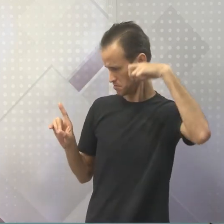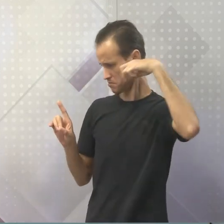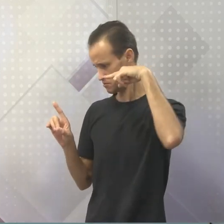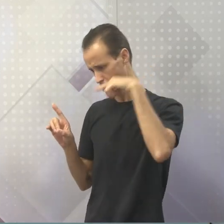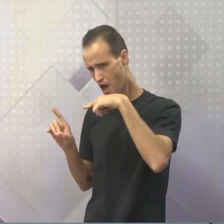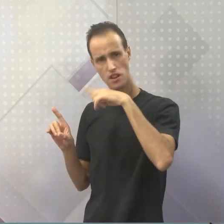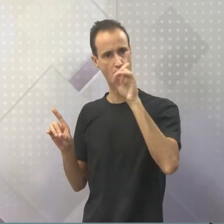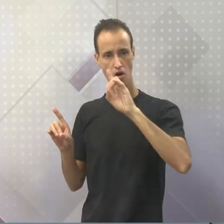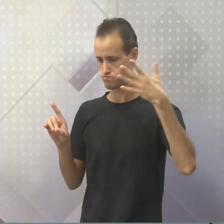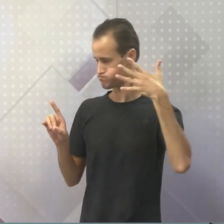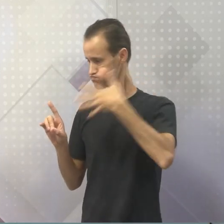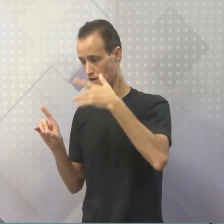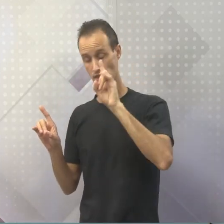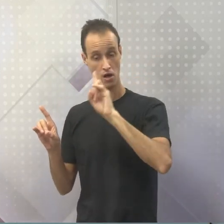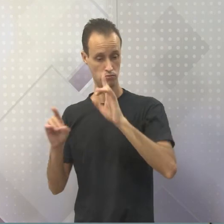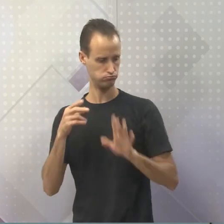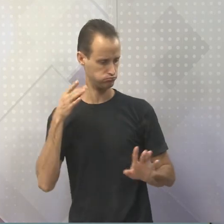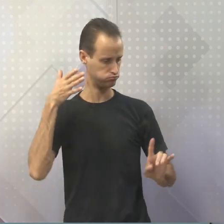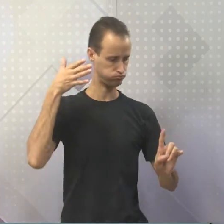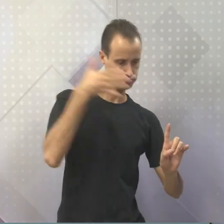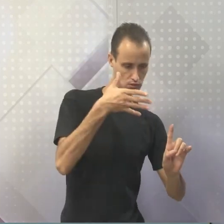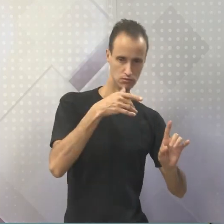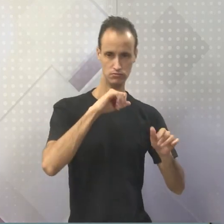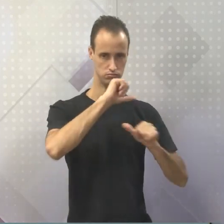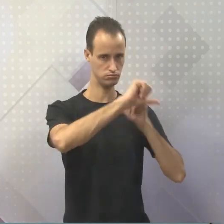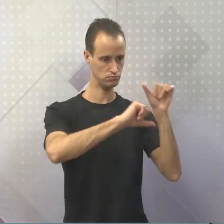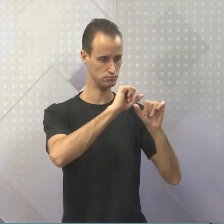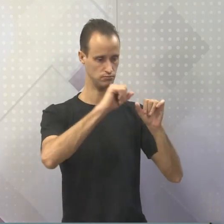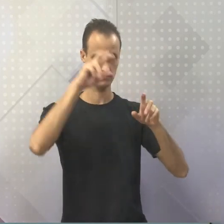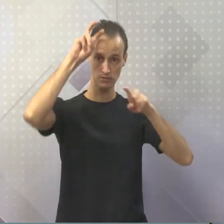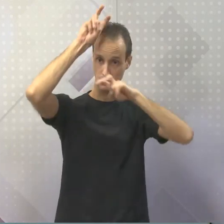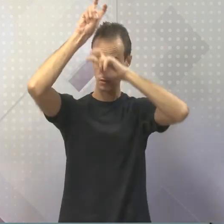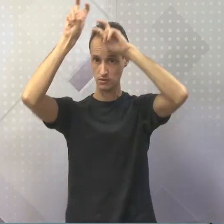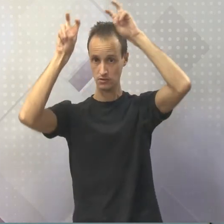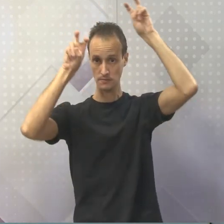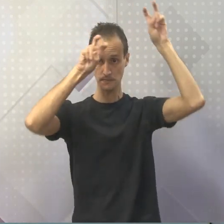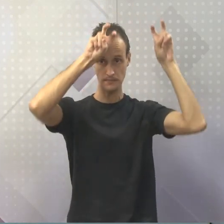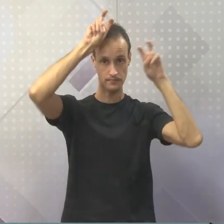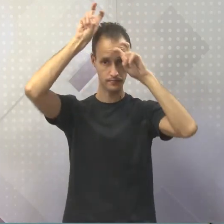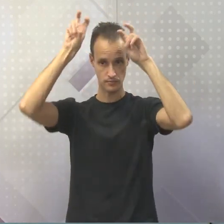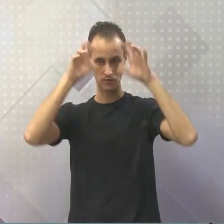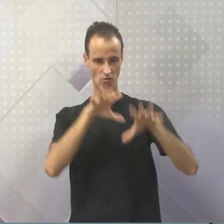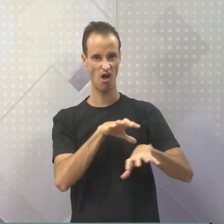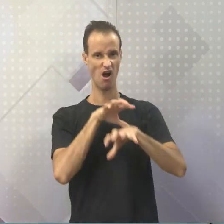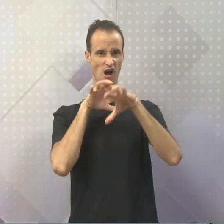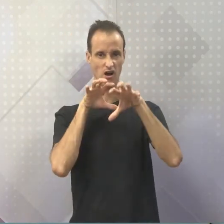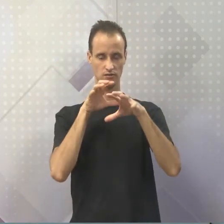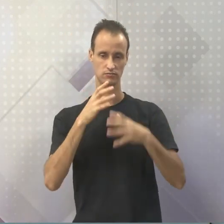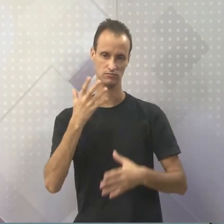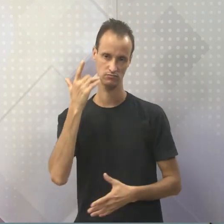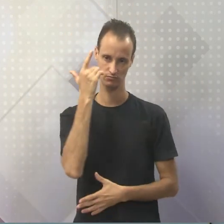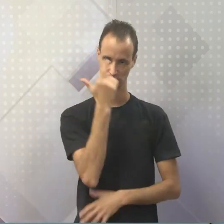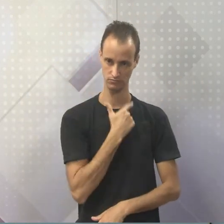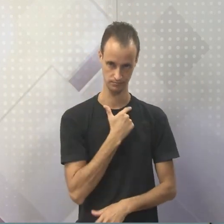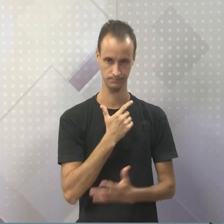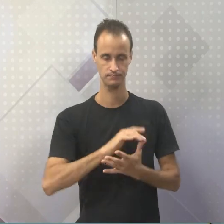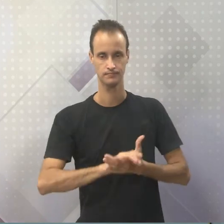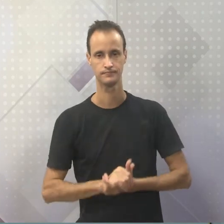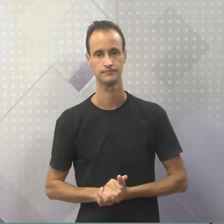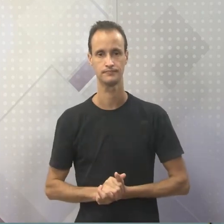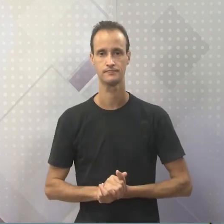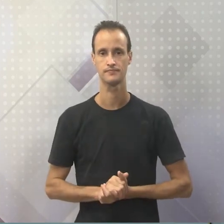ela. Sendo assim, foi o que aconteceu. Ela se transformou, foi transformada nesse monstro. Terrível. Tá?